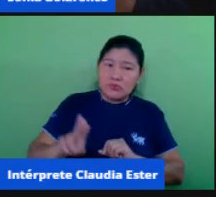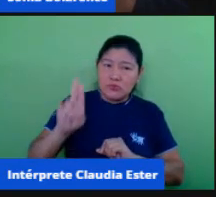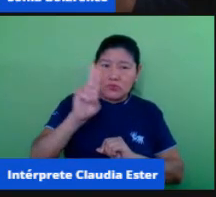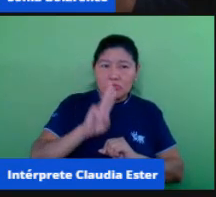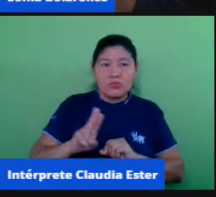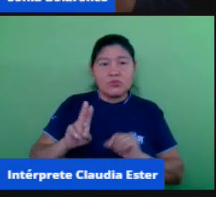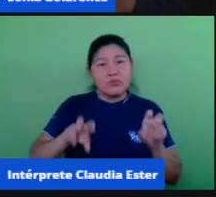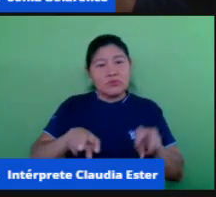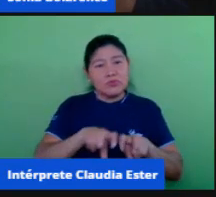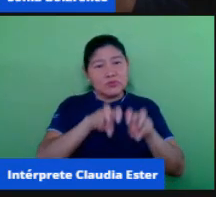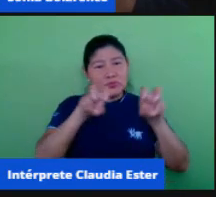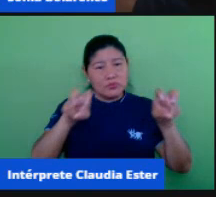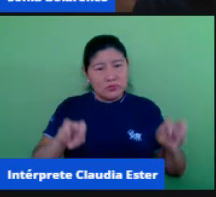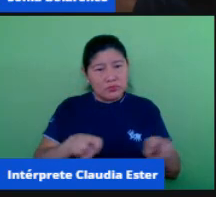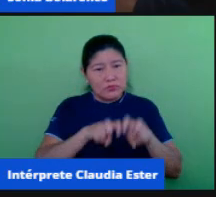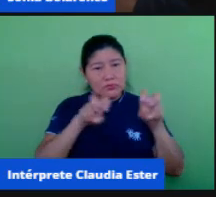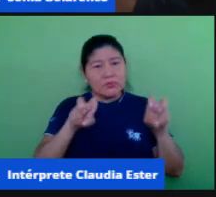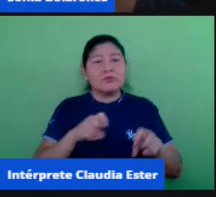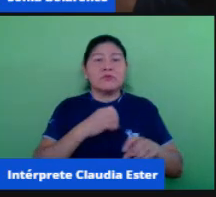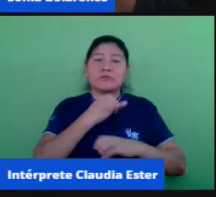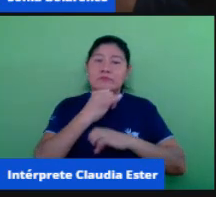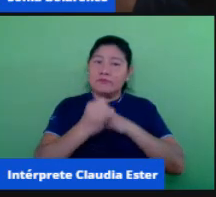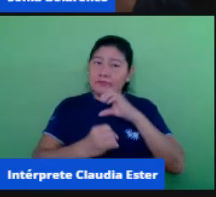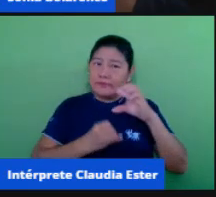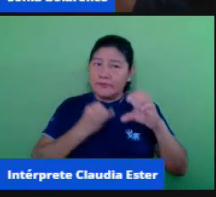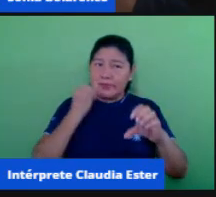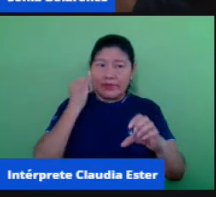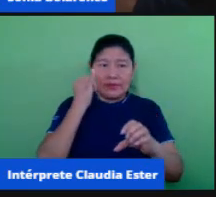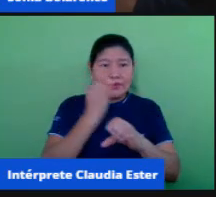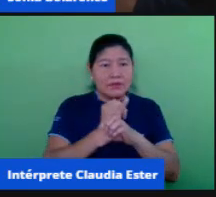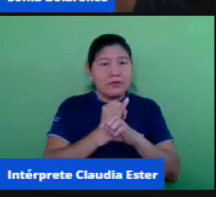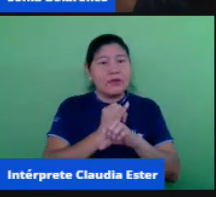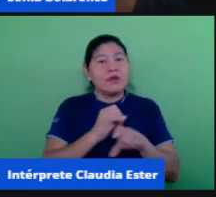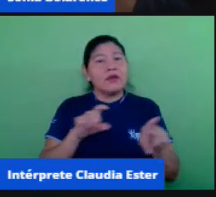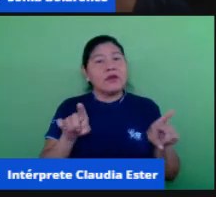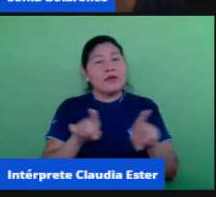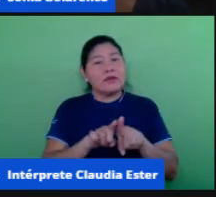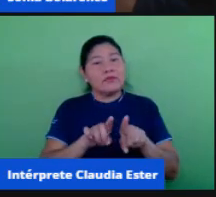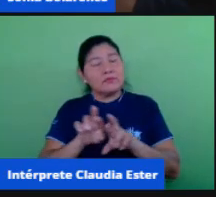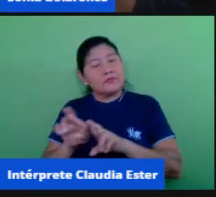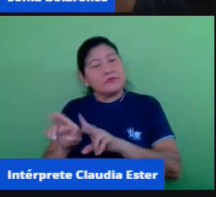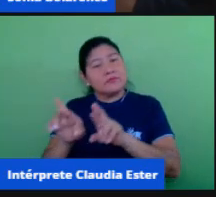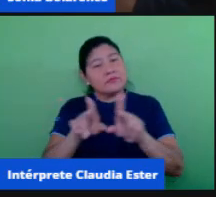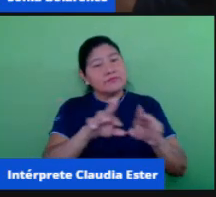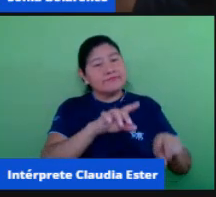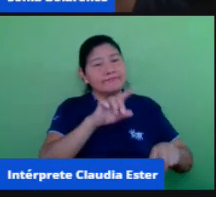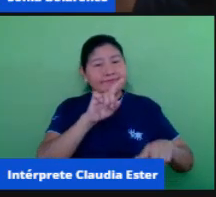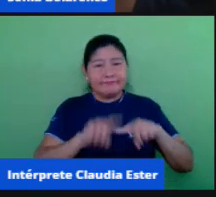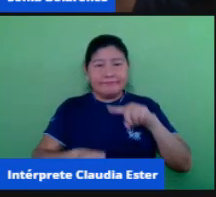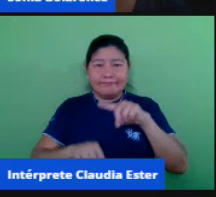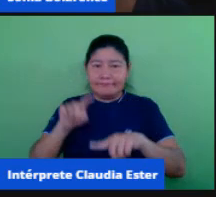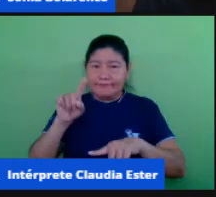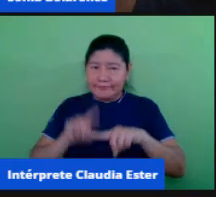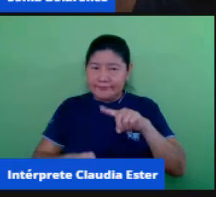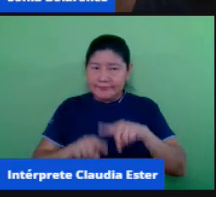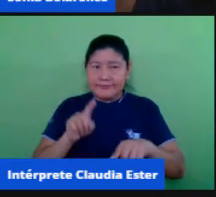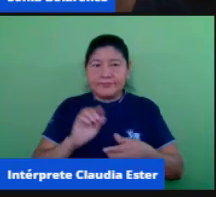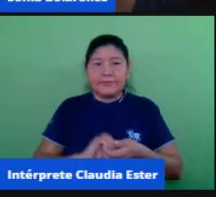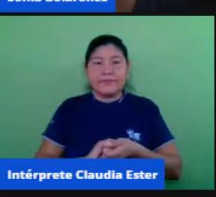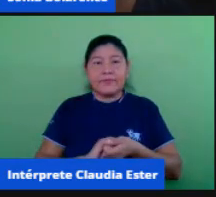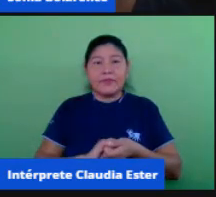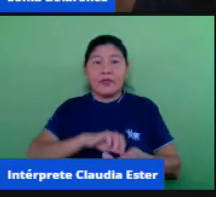das redes e de demais suportes mediáticos em